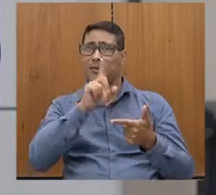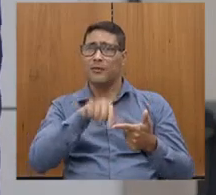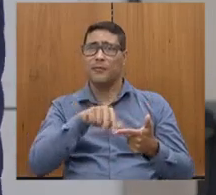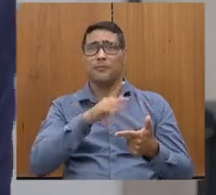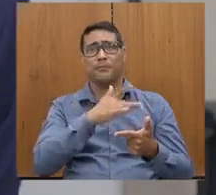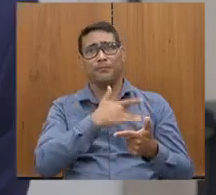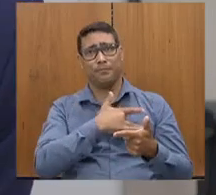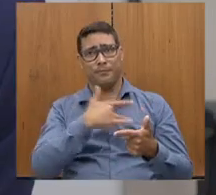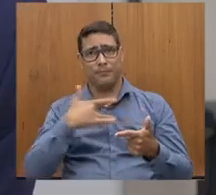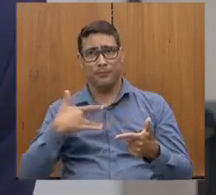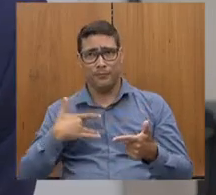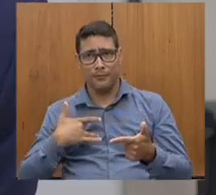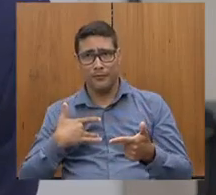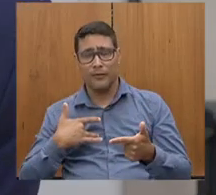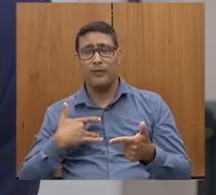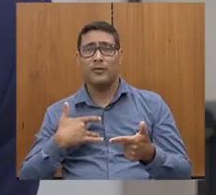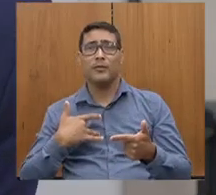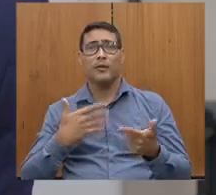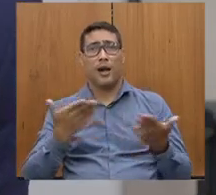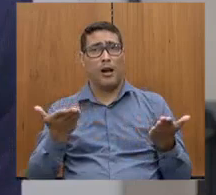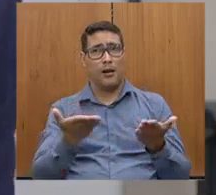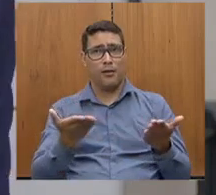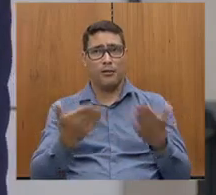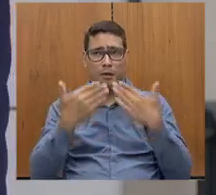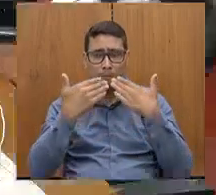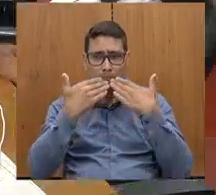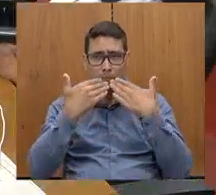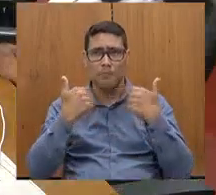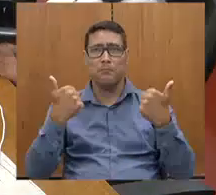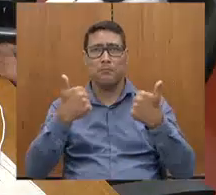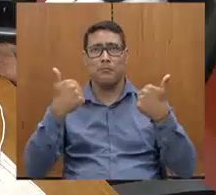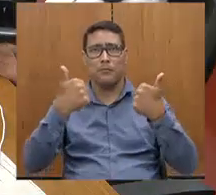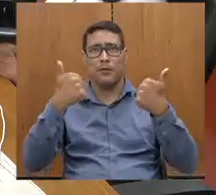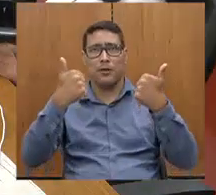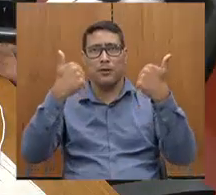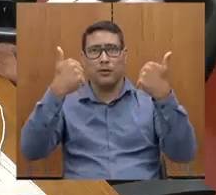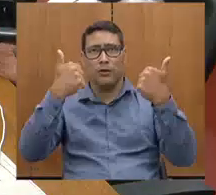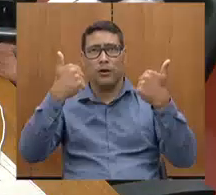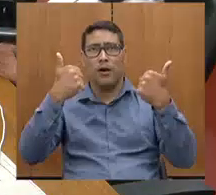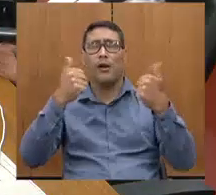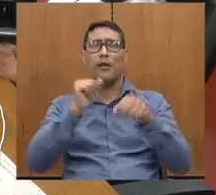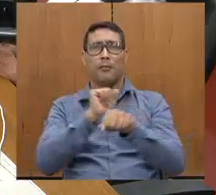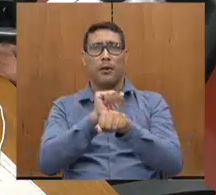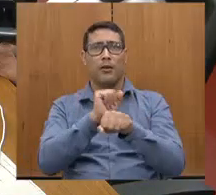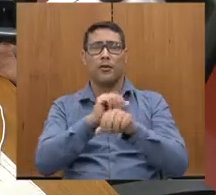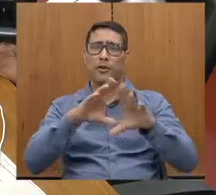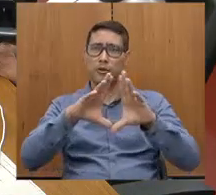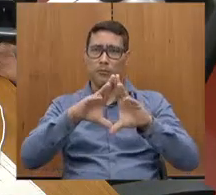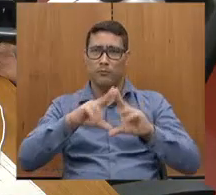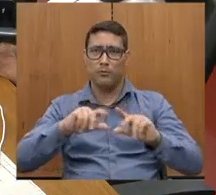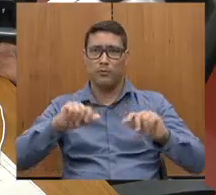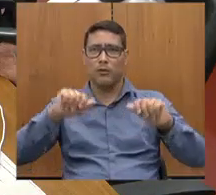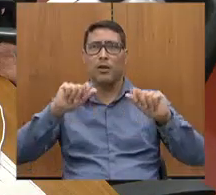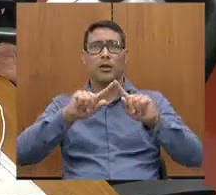não agora, que você já melhorou bastante, graças a Deus, acho que curado, se Deus quiser, espero que esteja, sim, mas mesmo na hora difícil você estava ali